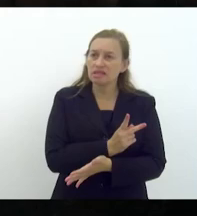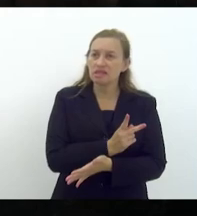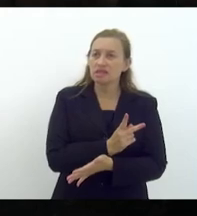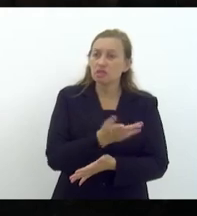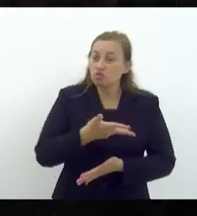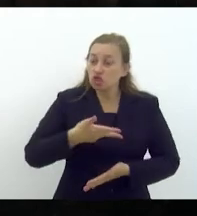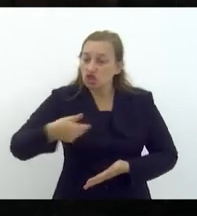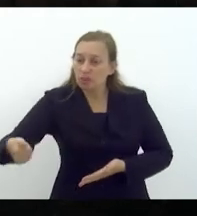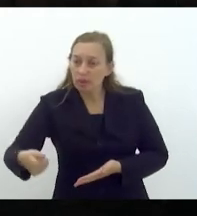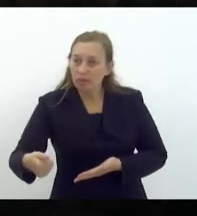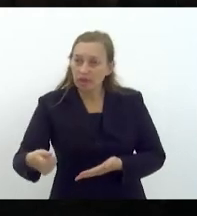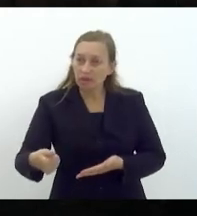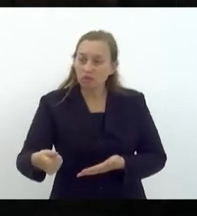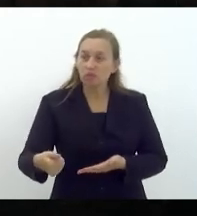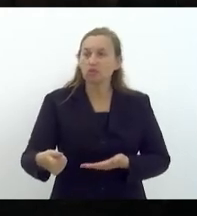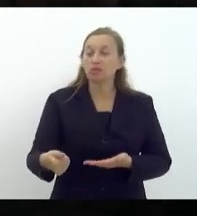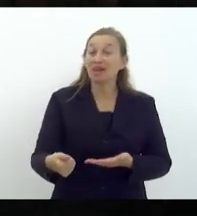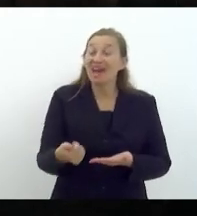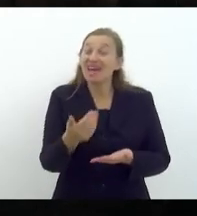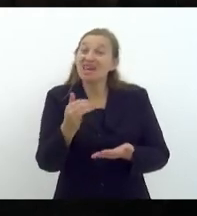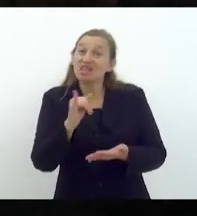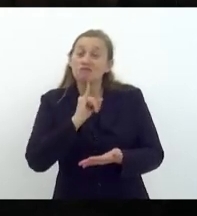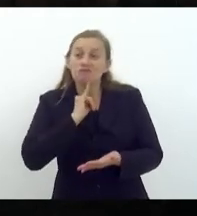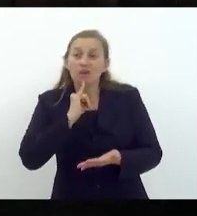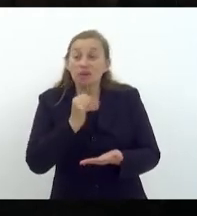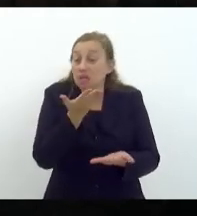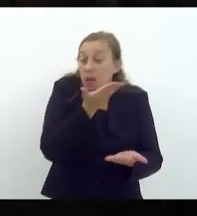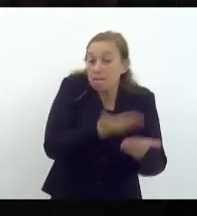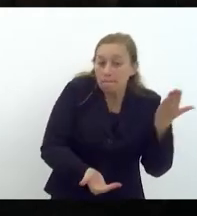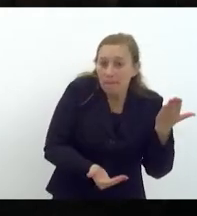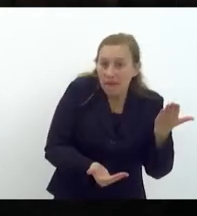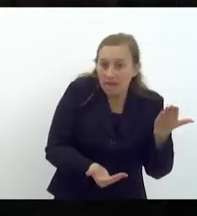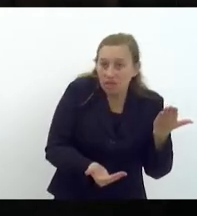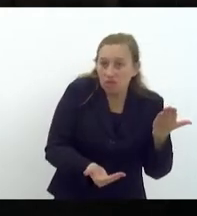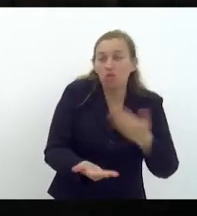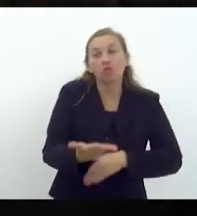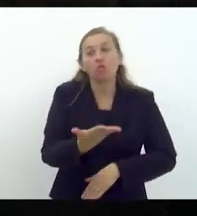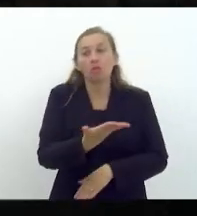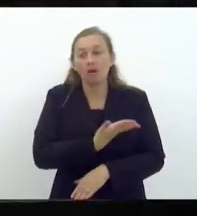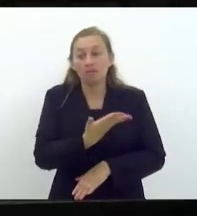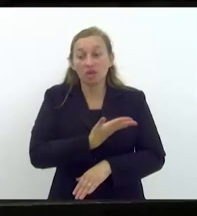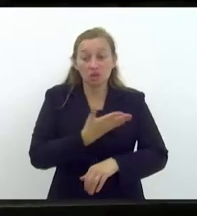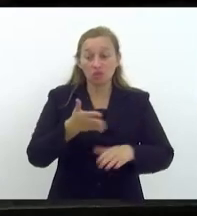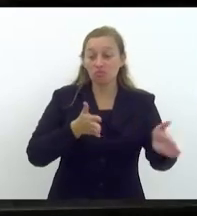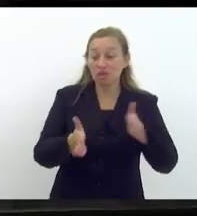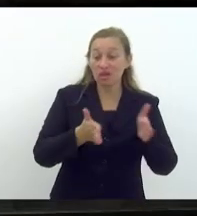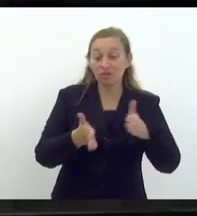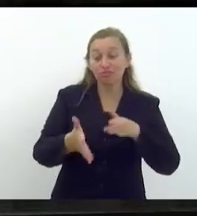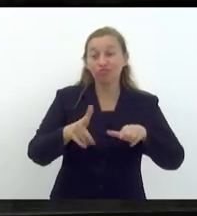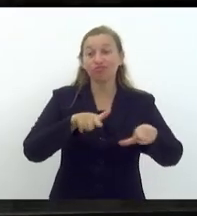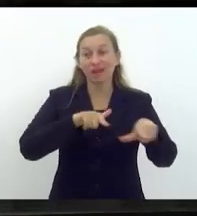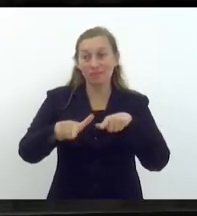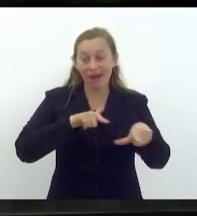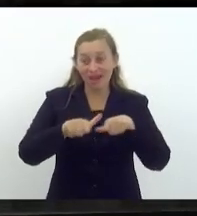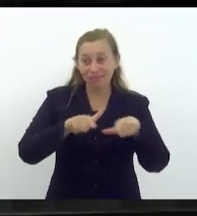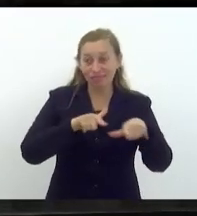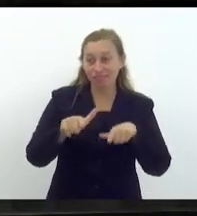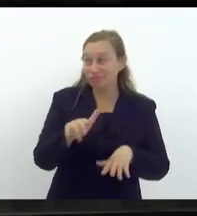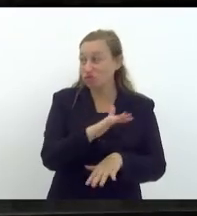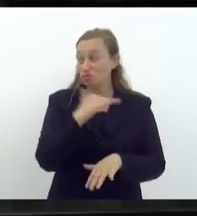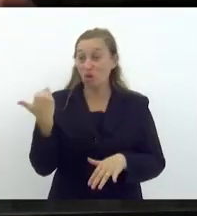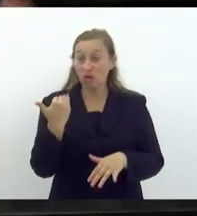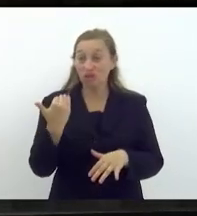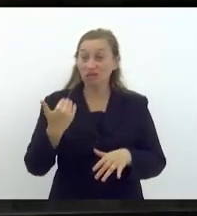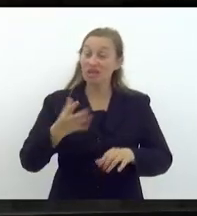Infelizmente, às vezes, perde um companheiro nessa ocorrência, uma fatalidade e um óbito. E esse